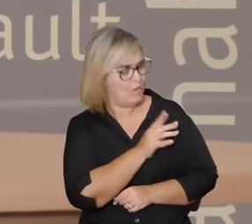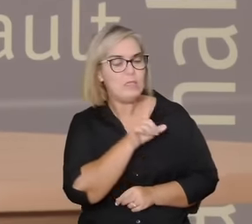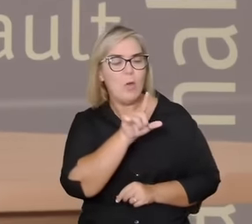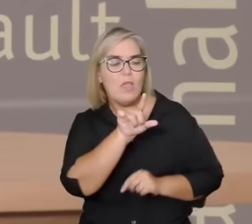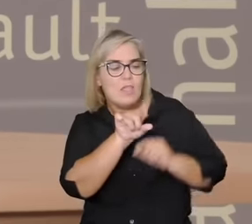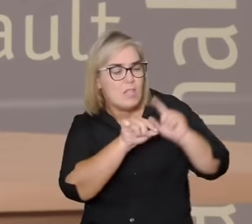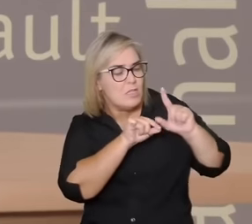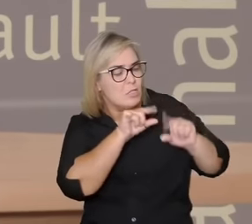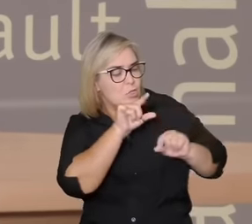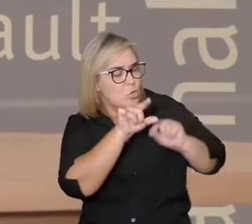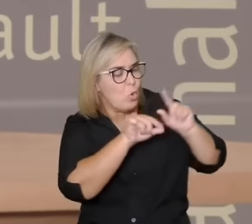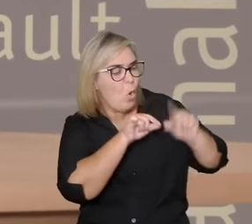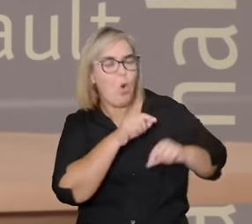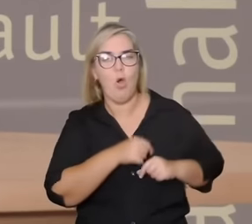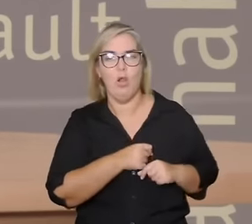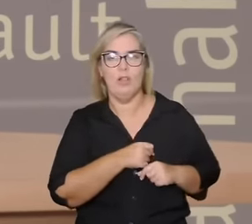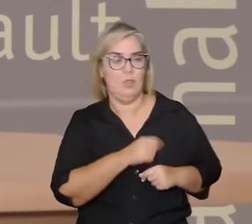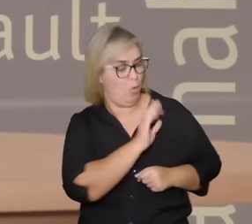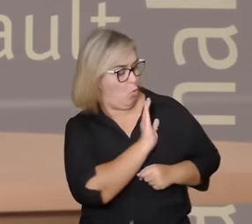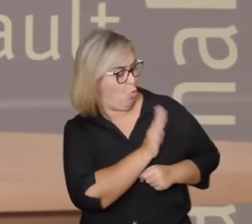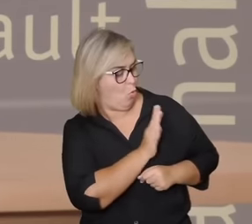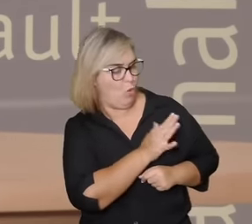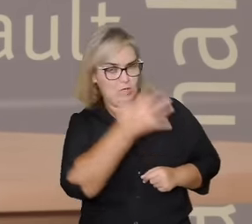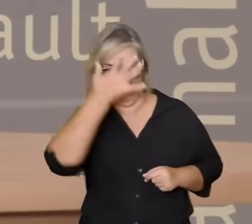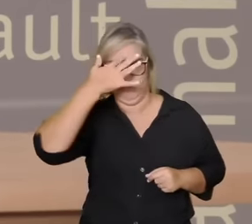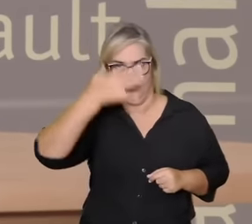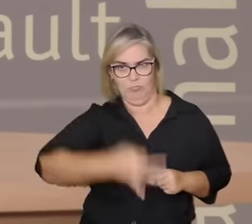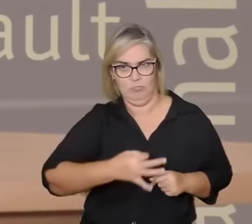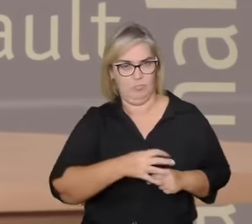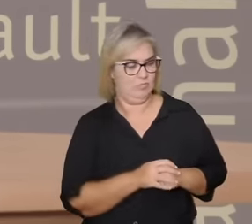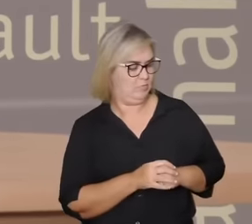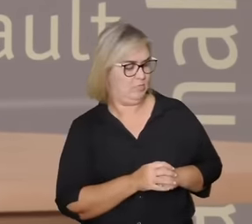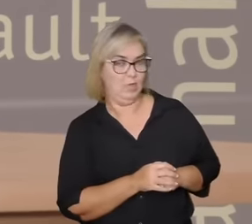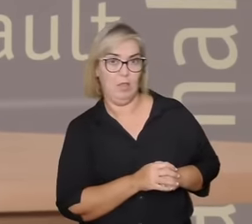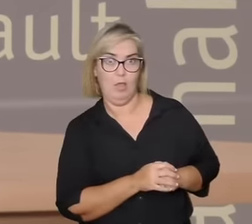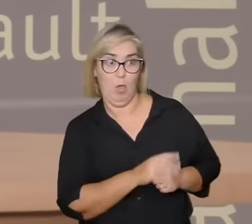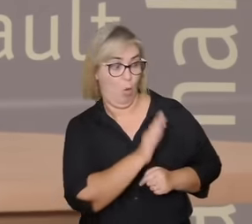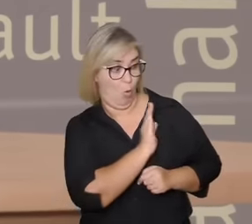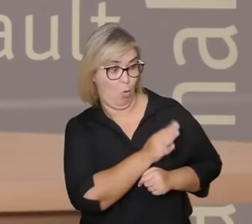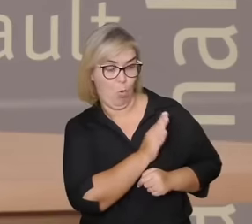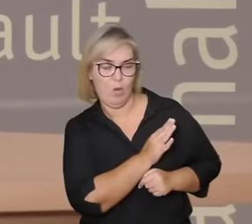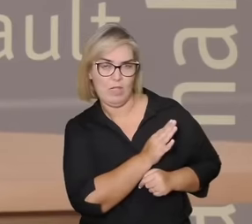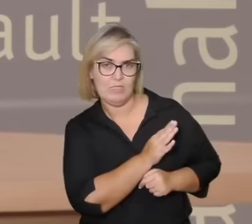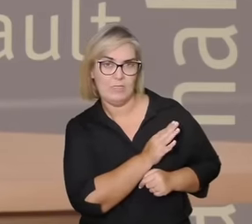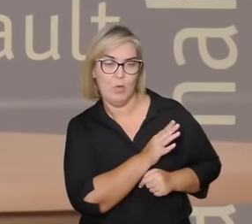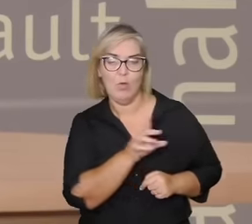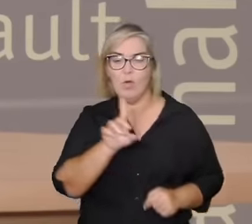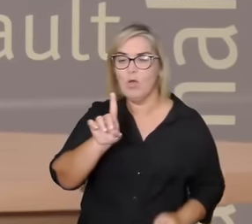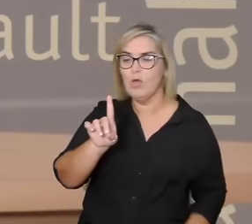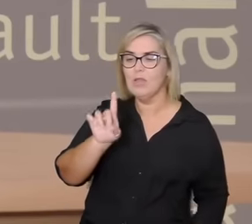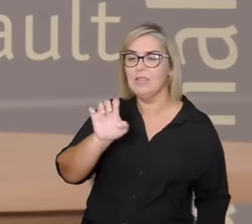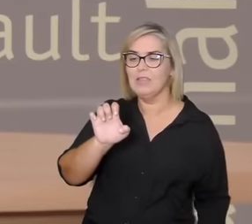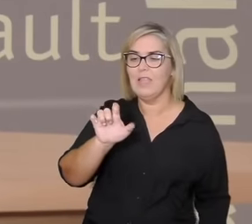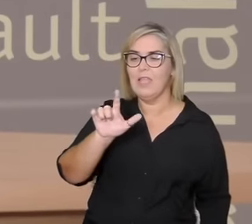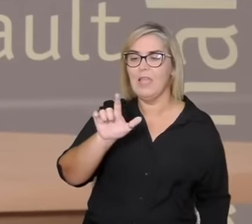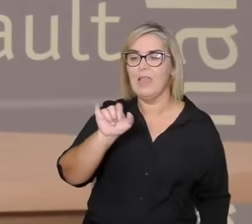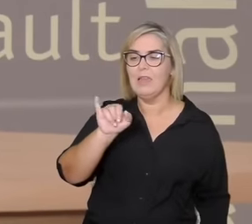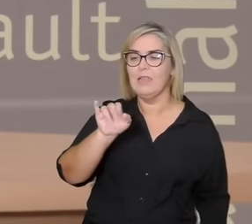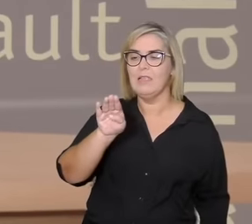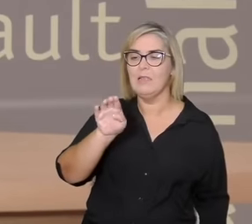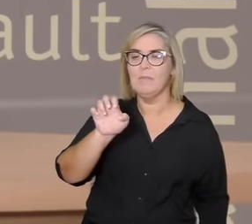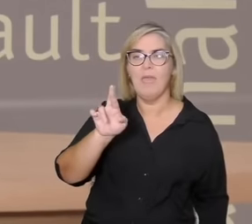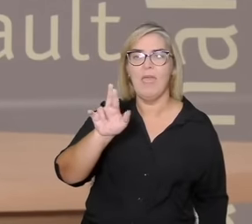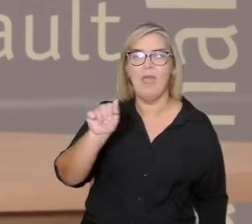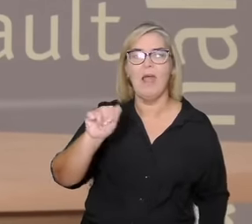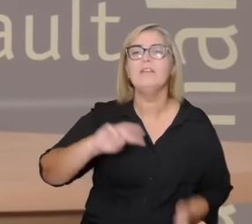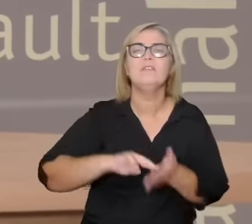decide o coração delibera deliberar significa o seguinte eu posso fazer vínculos sim desde